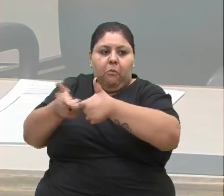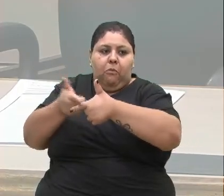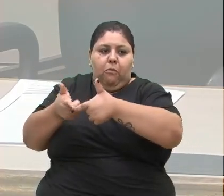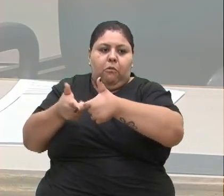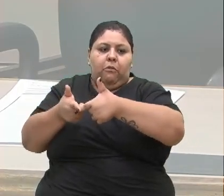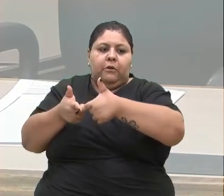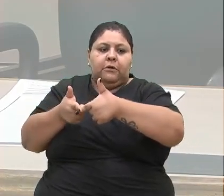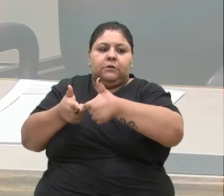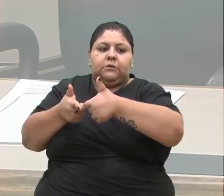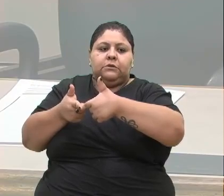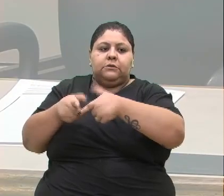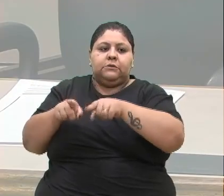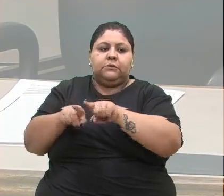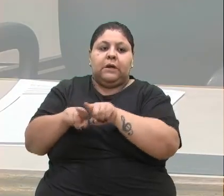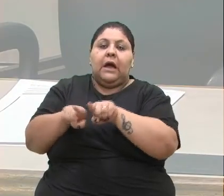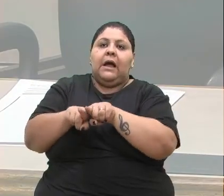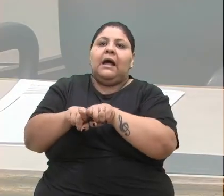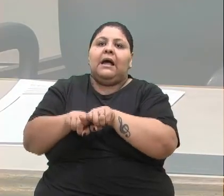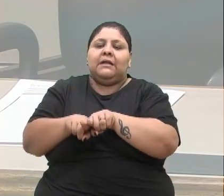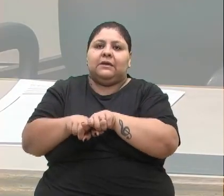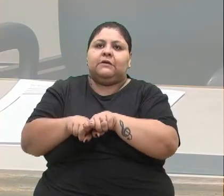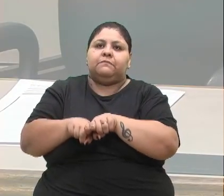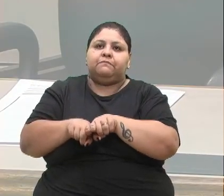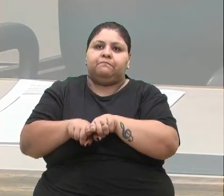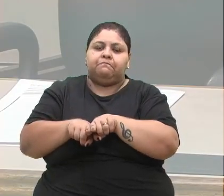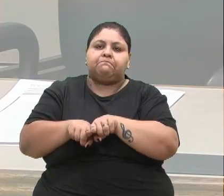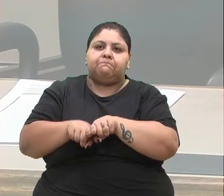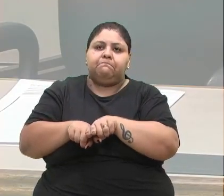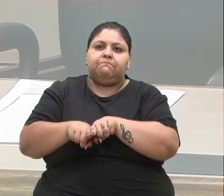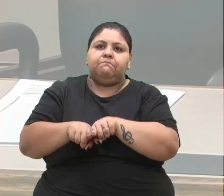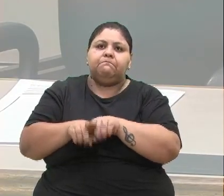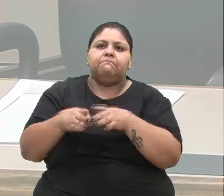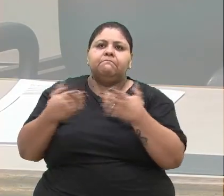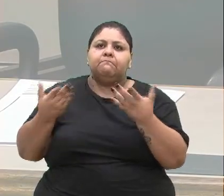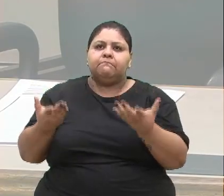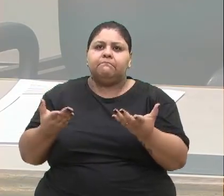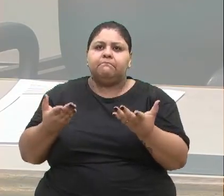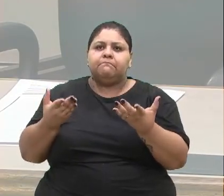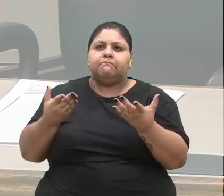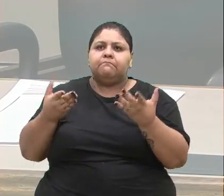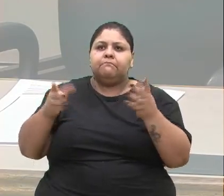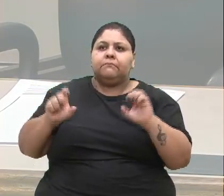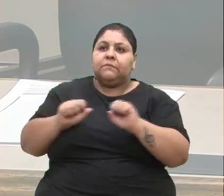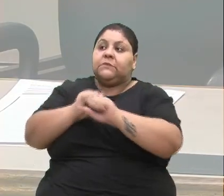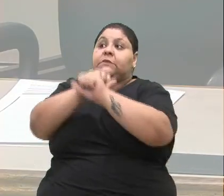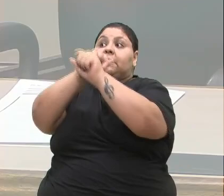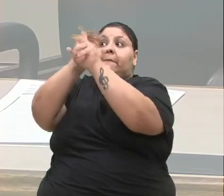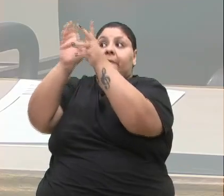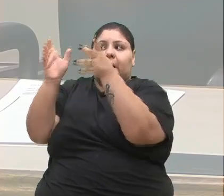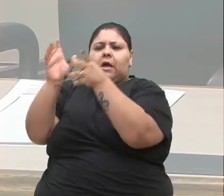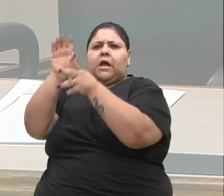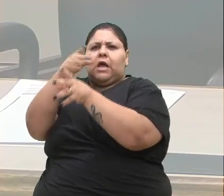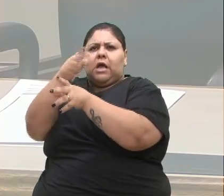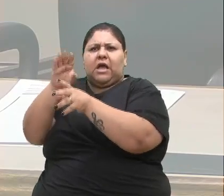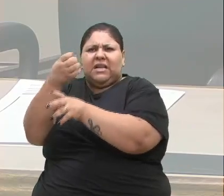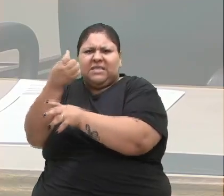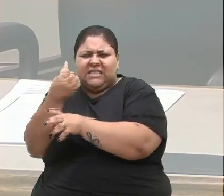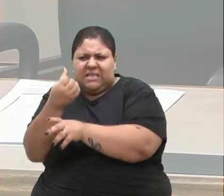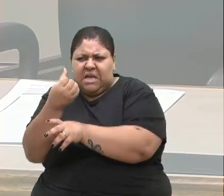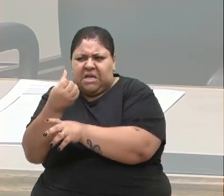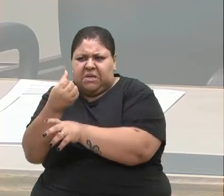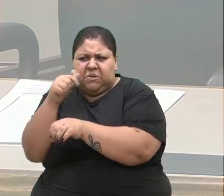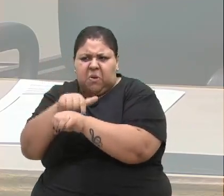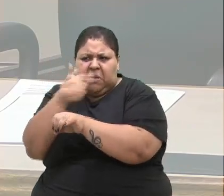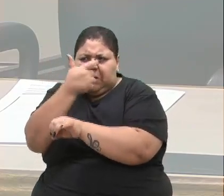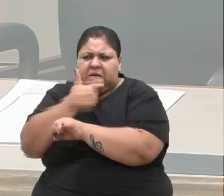casa, pelo que foi repassado. E na manhã, sim, na parte da manhã, por volta das seis da manhã, se eu não me engano,